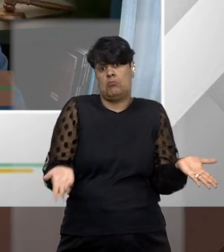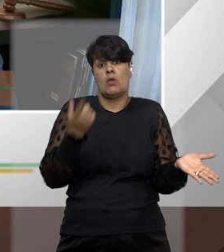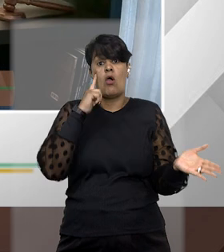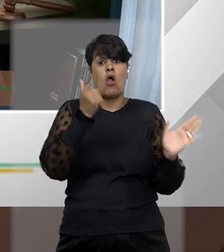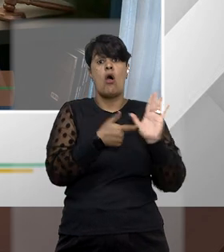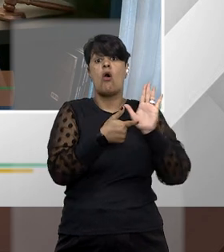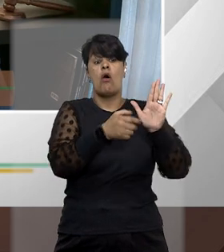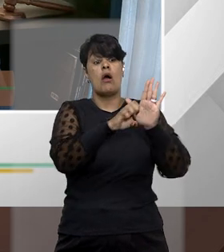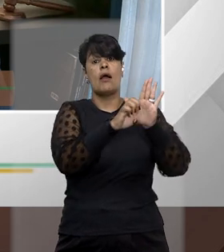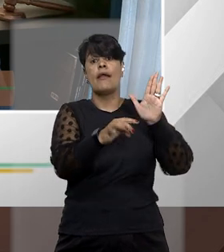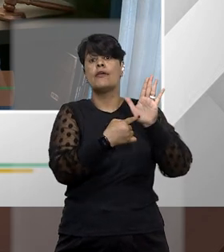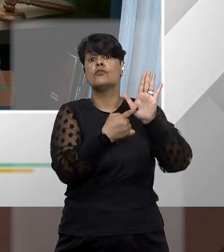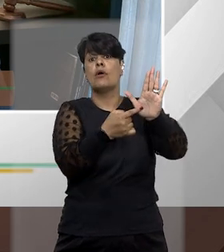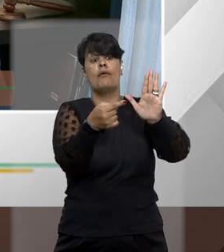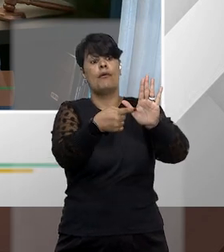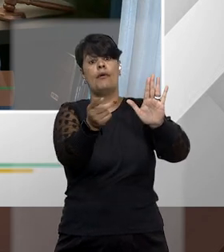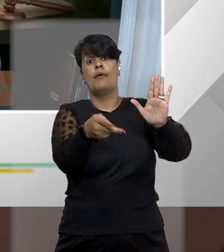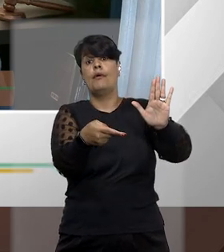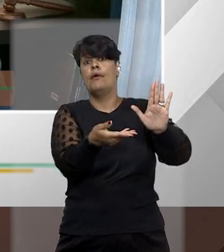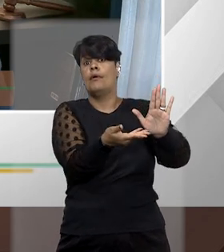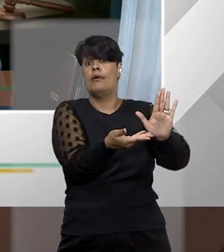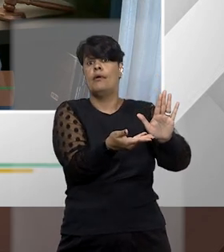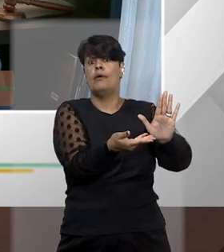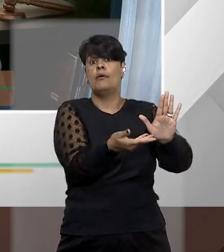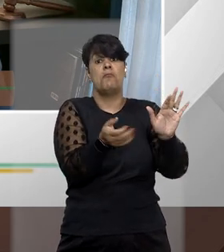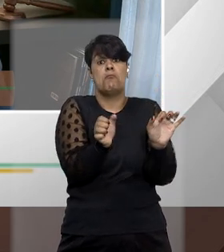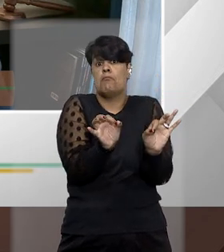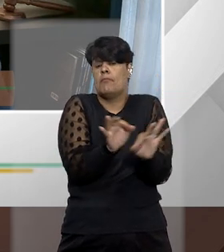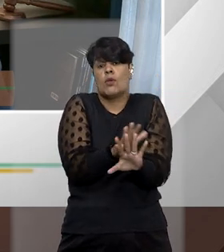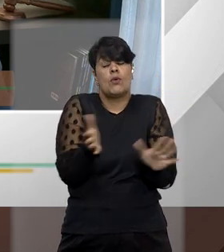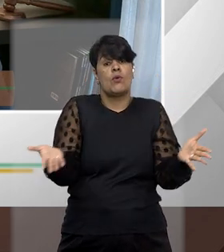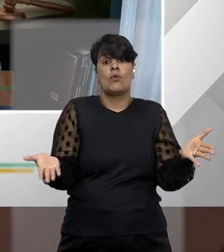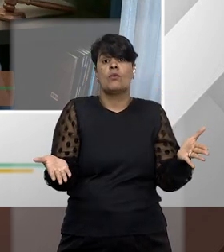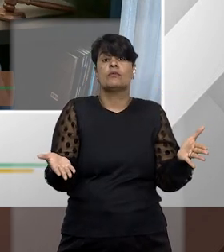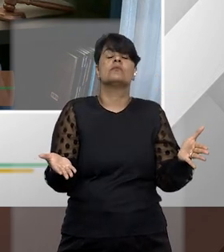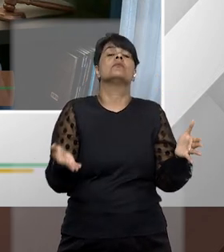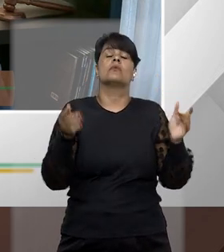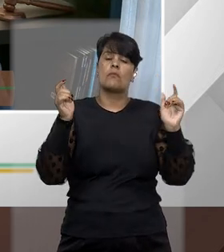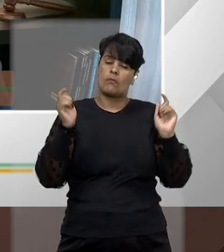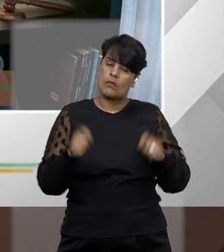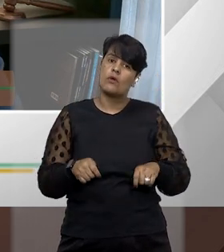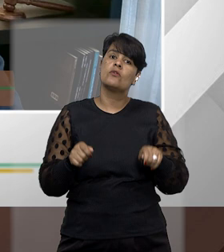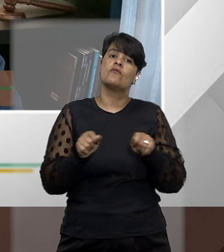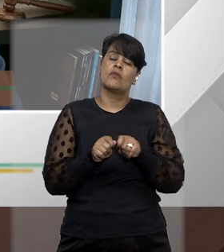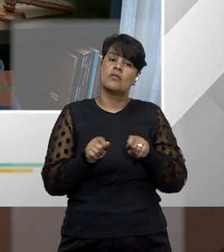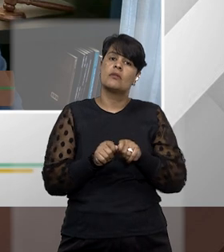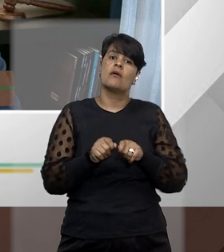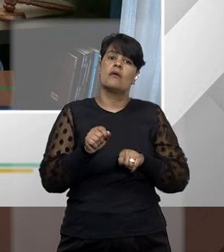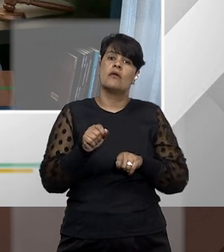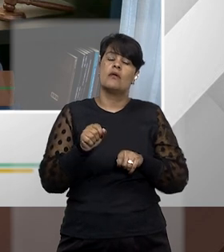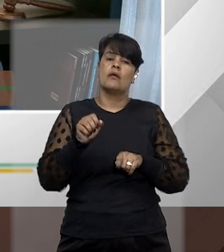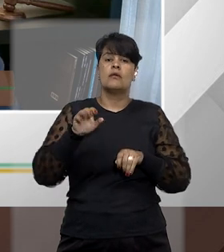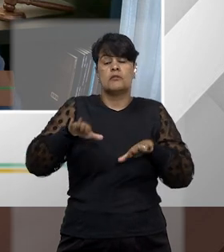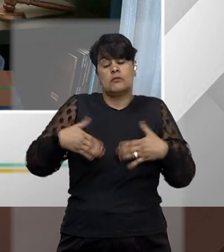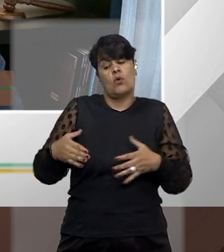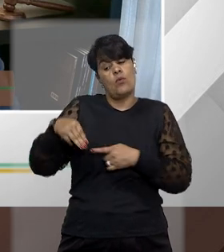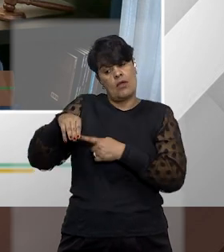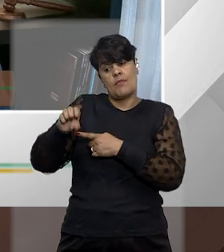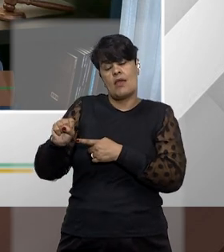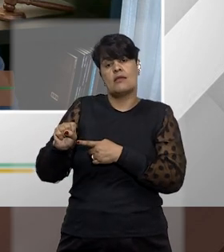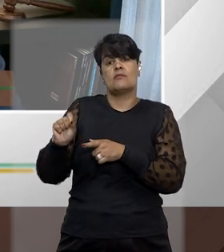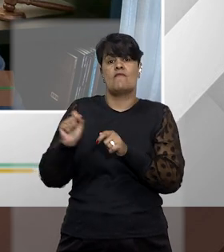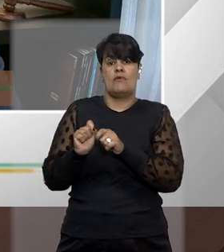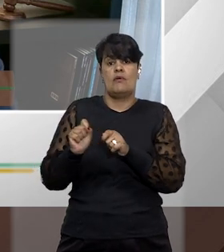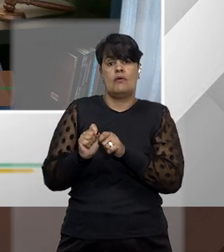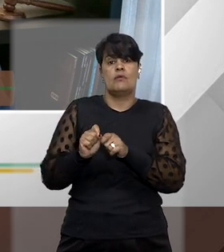banca que descumpriu o ato que está expresso um próprio edital naquele concurso é um ato legal ou ilegal então para